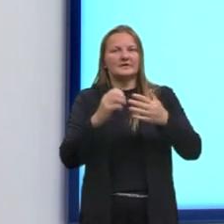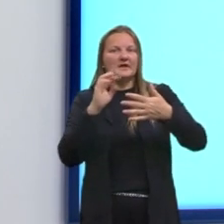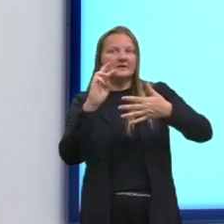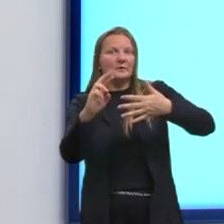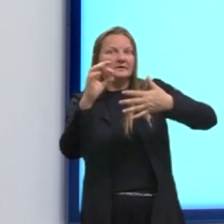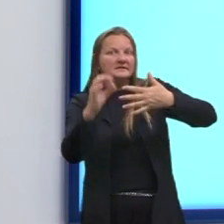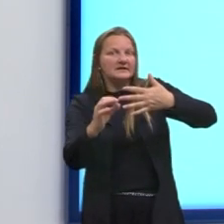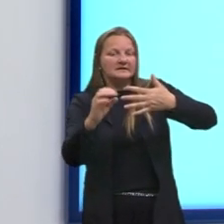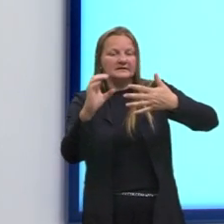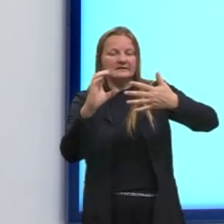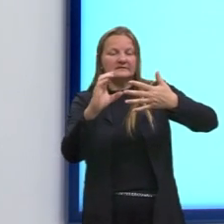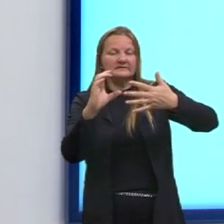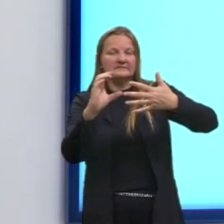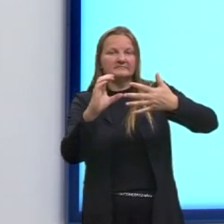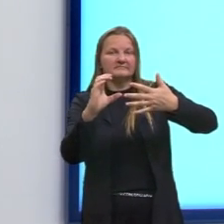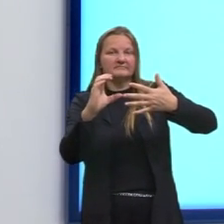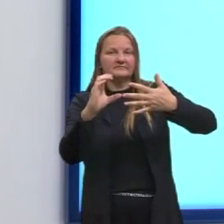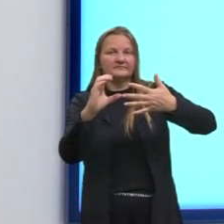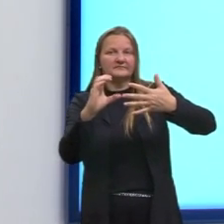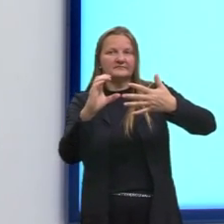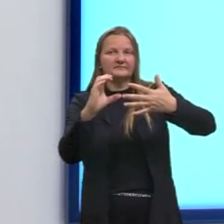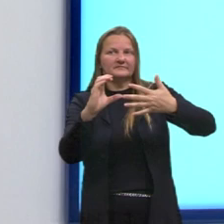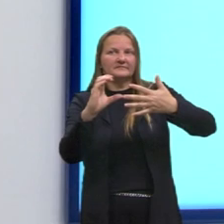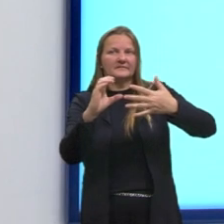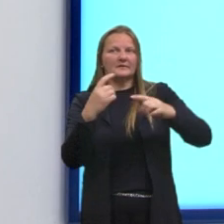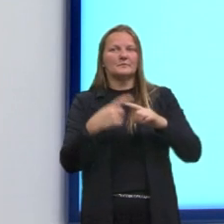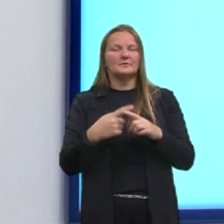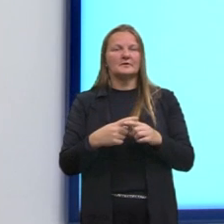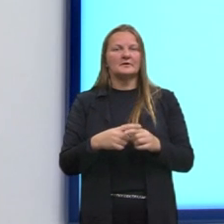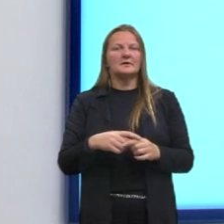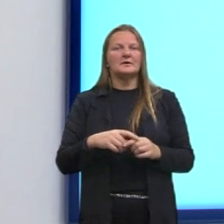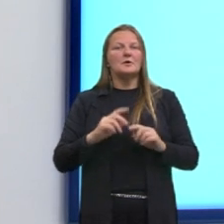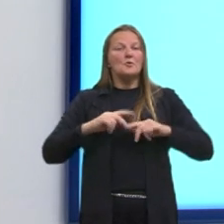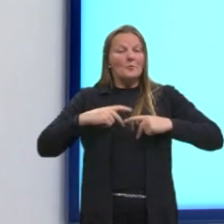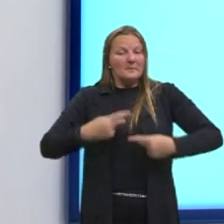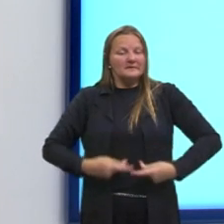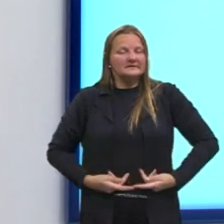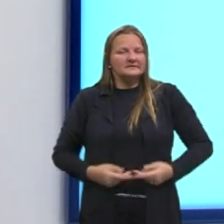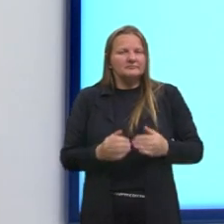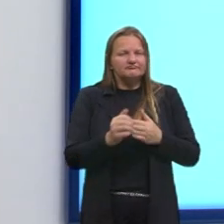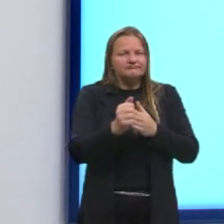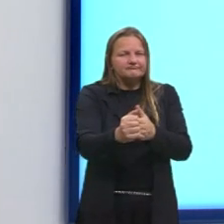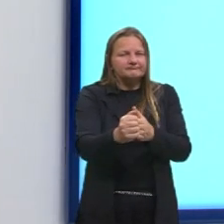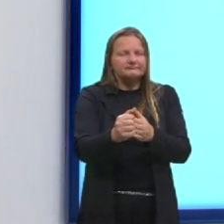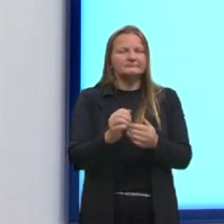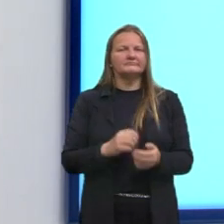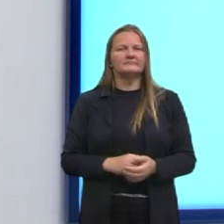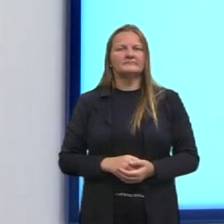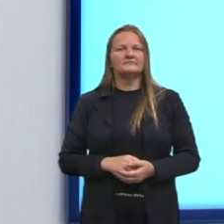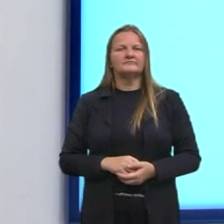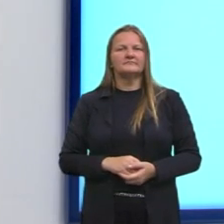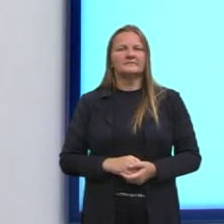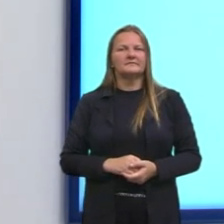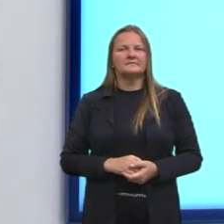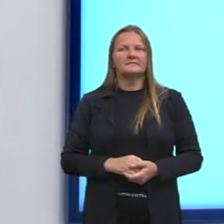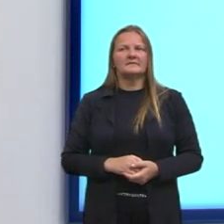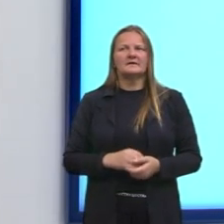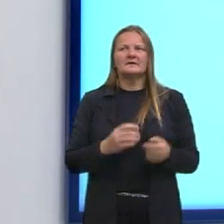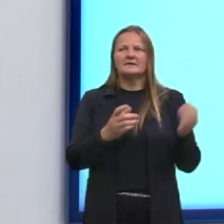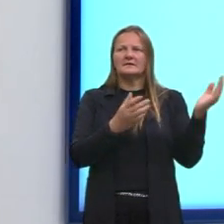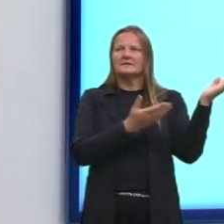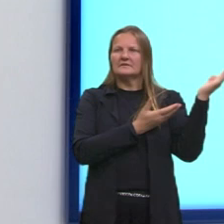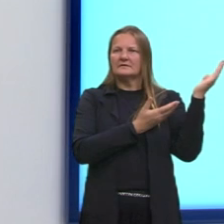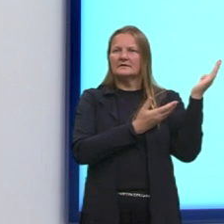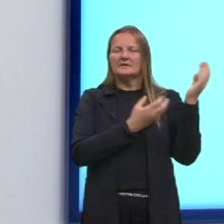certa é a C, pela afirmação dos princípios humanistas. Essa é uma questão que destaca, ela traz aqui uma